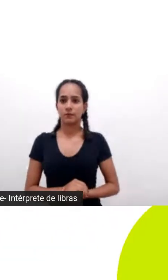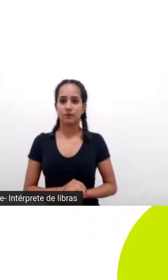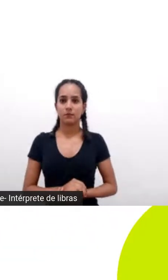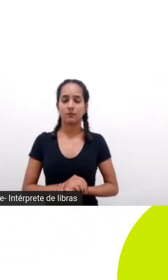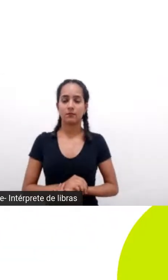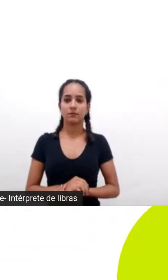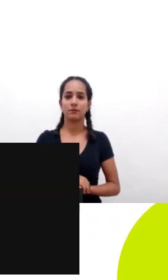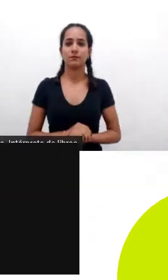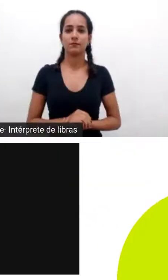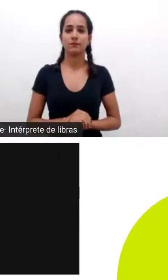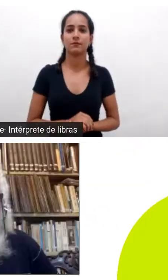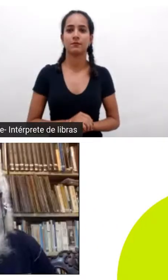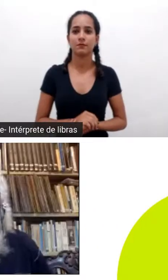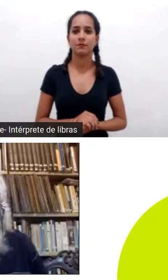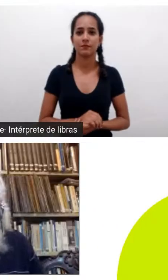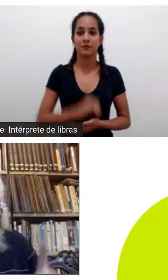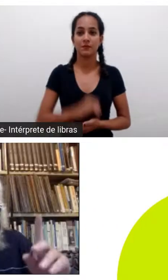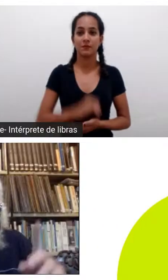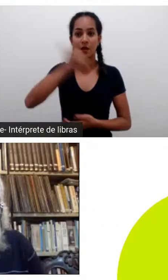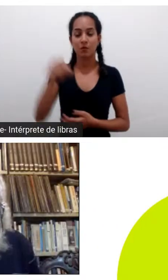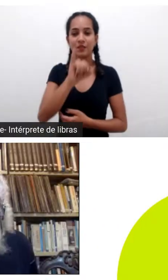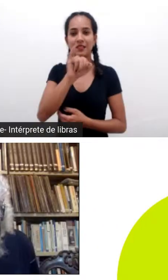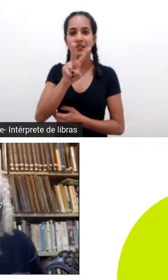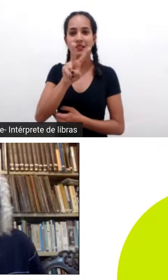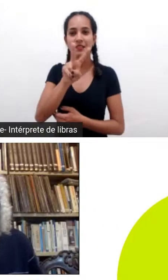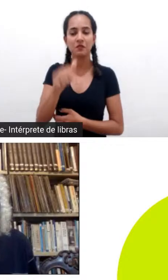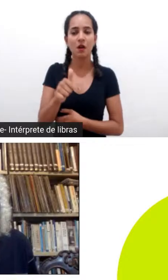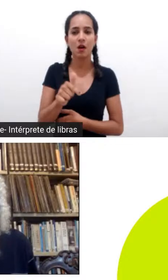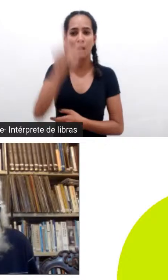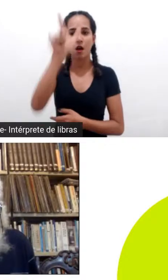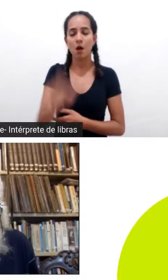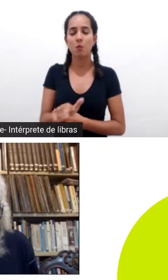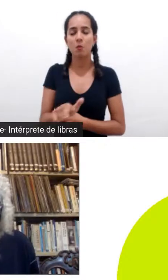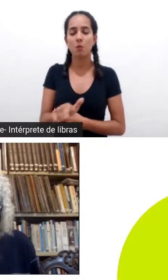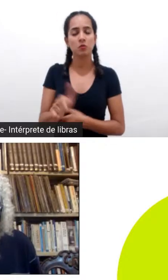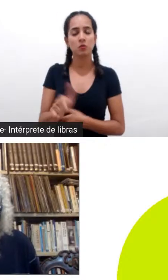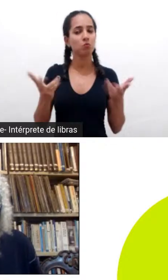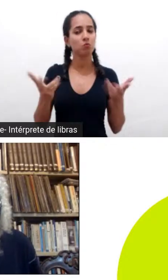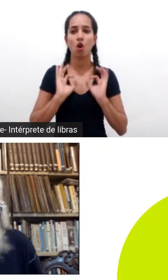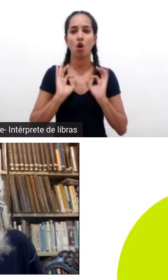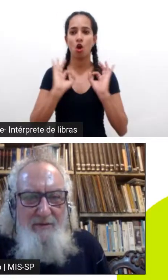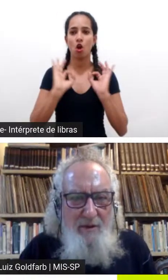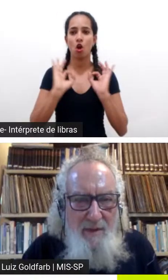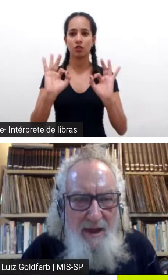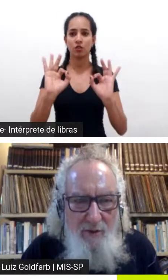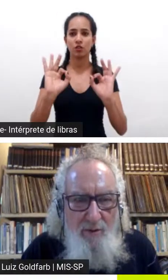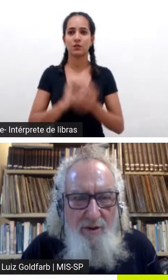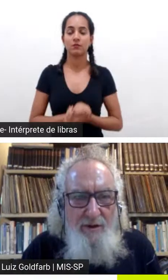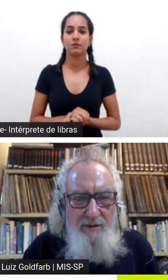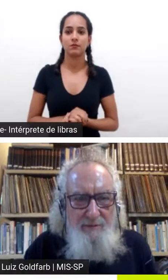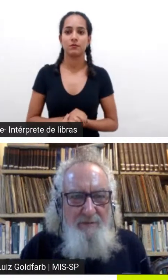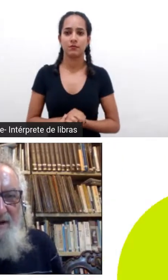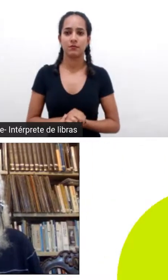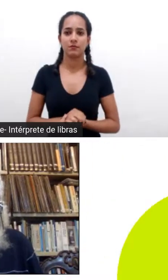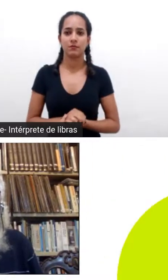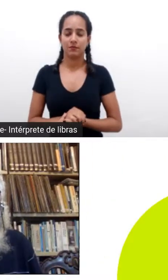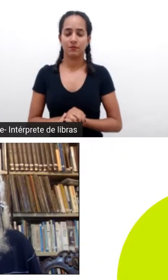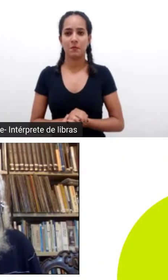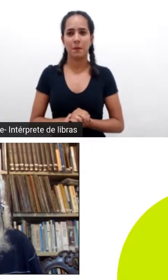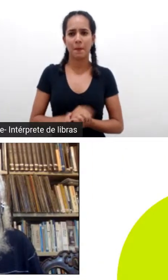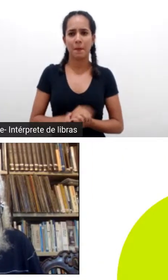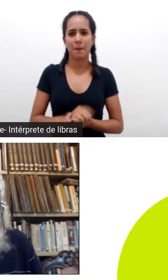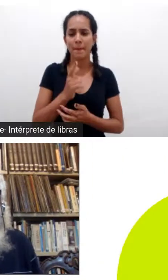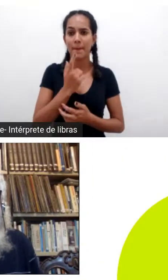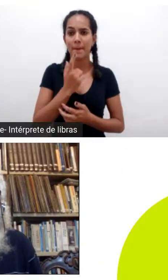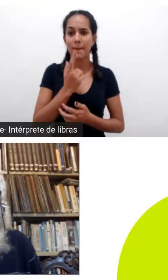genial Laura só uma questão você mencionou um filme mar vermelho mas eu